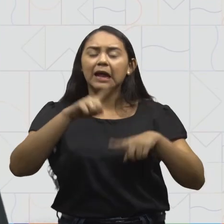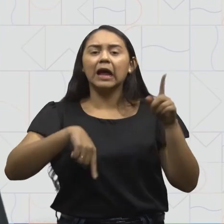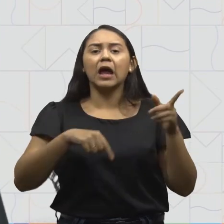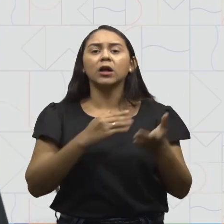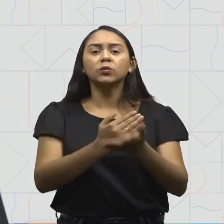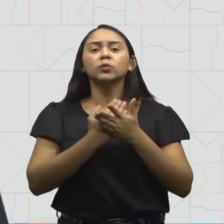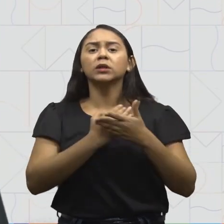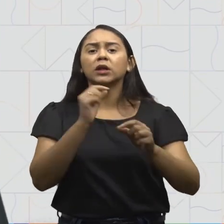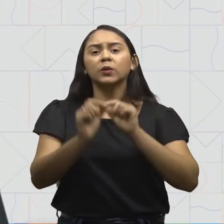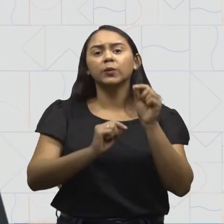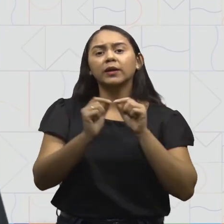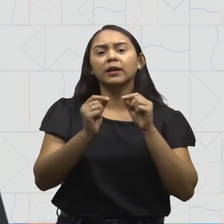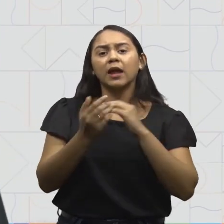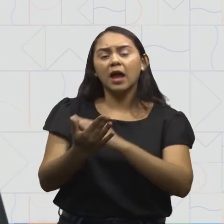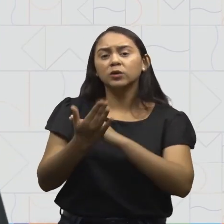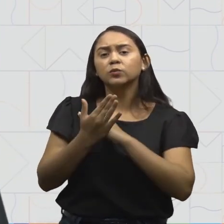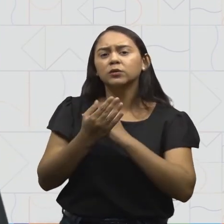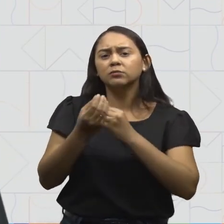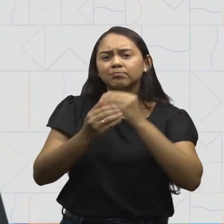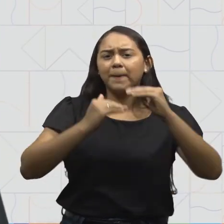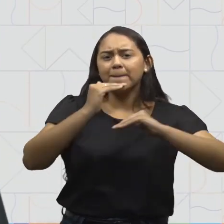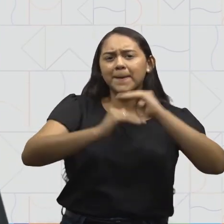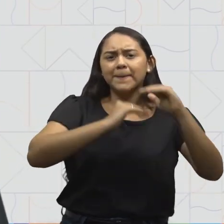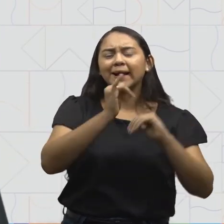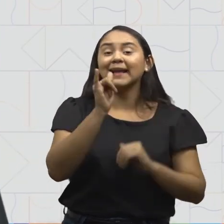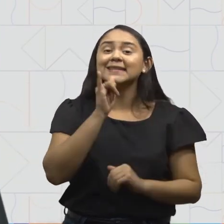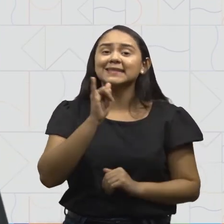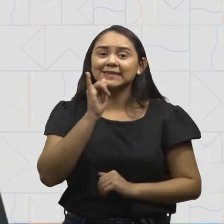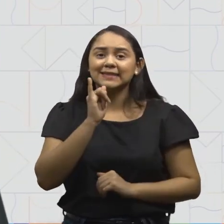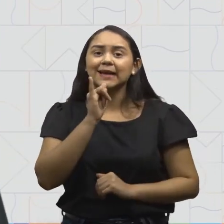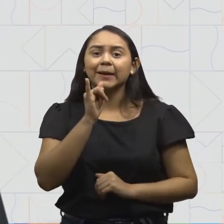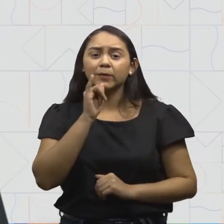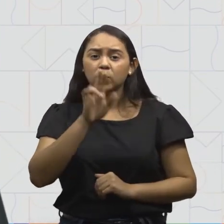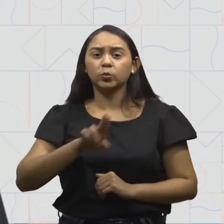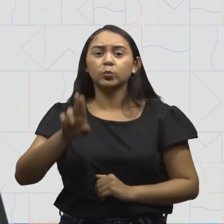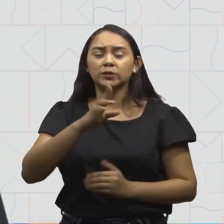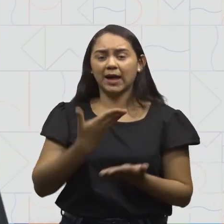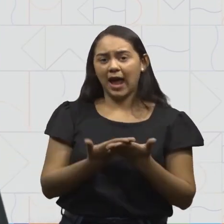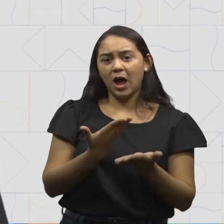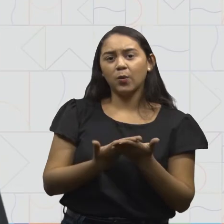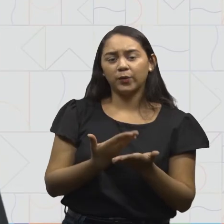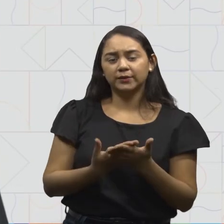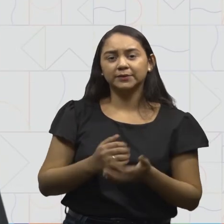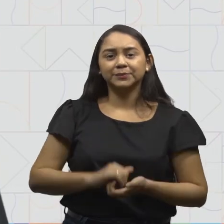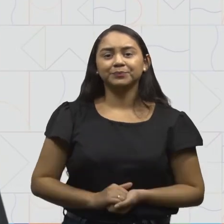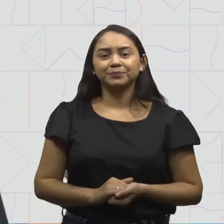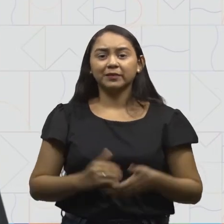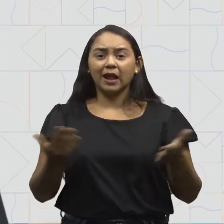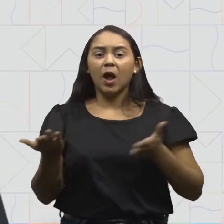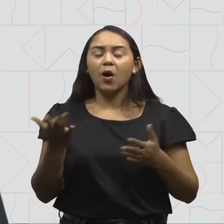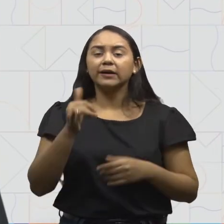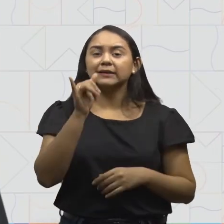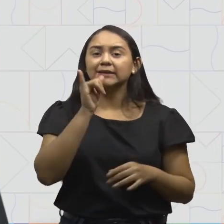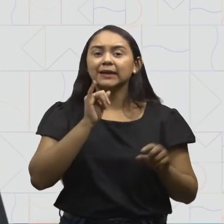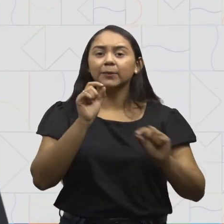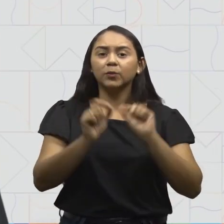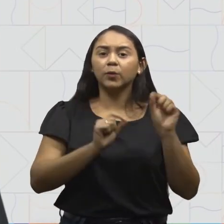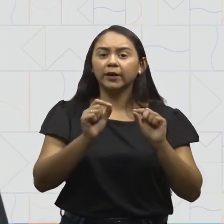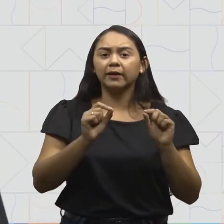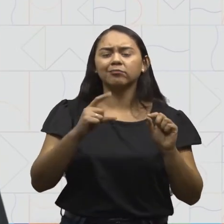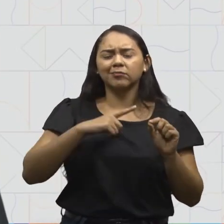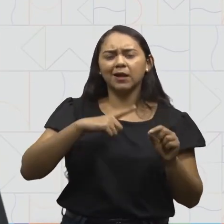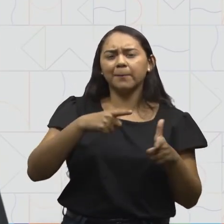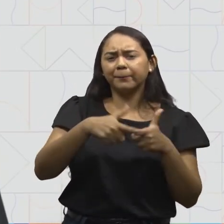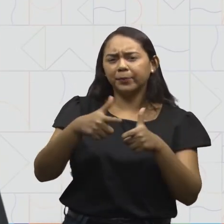servirão de suporte para desenvolvermos os exemplos em nossas aulas. Vou trazer agora